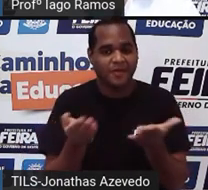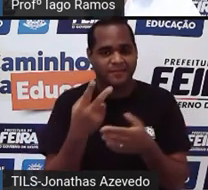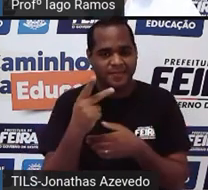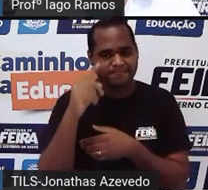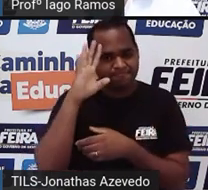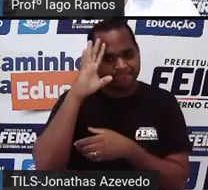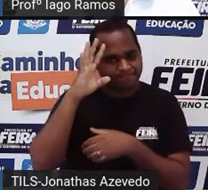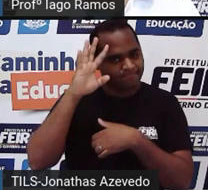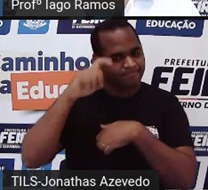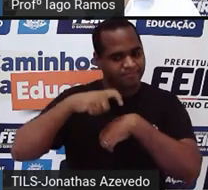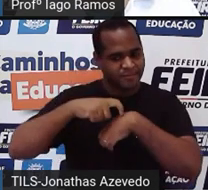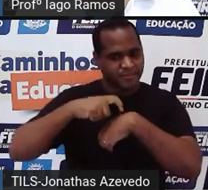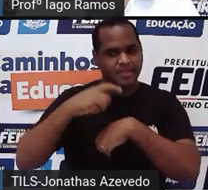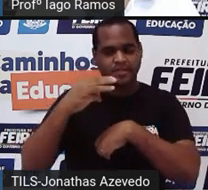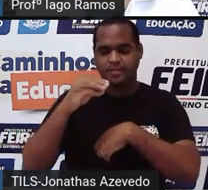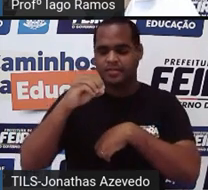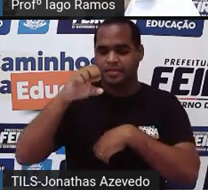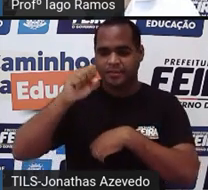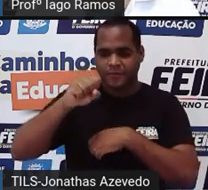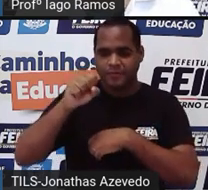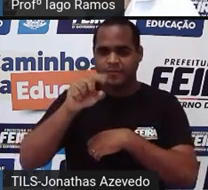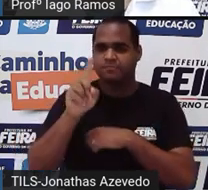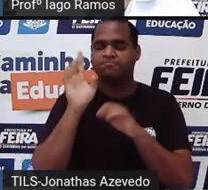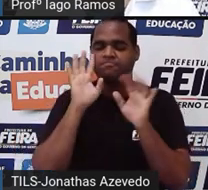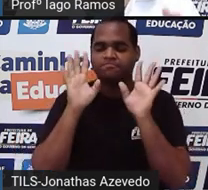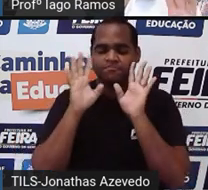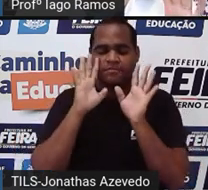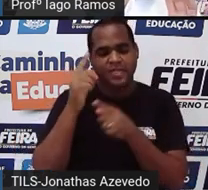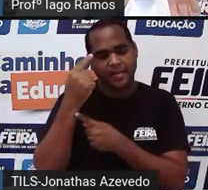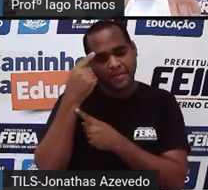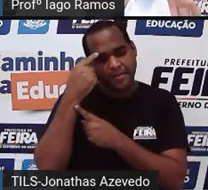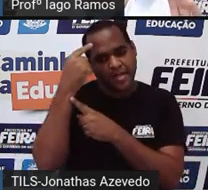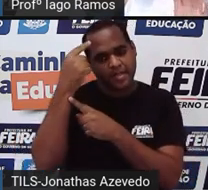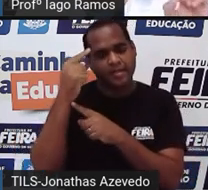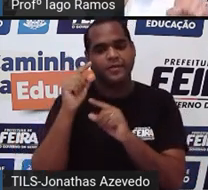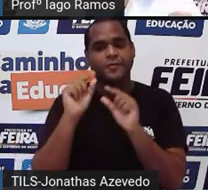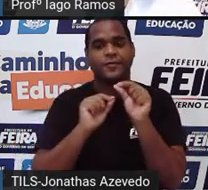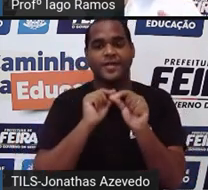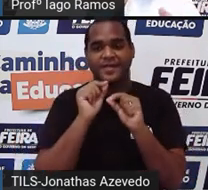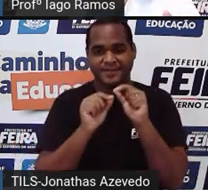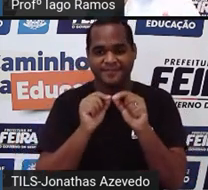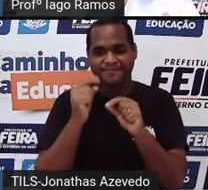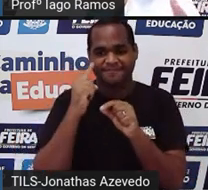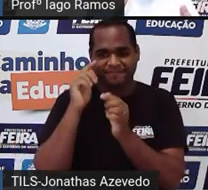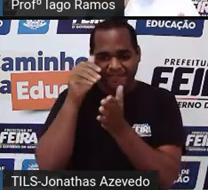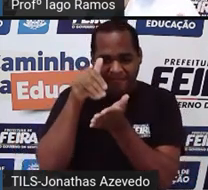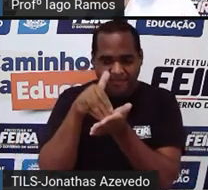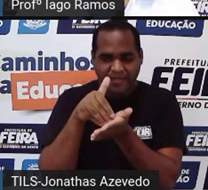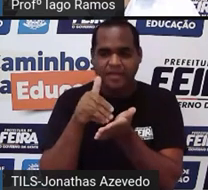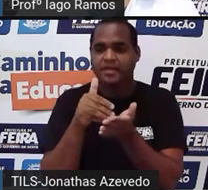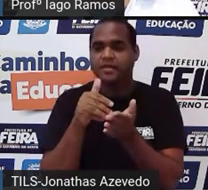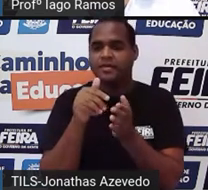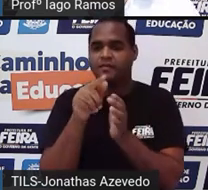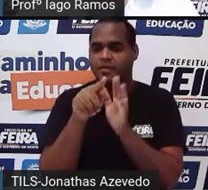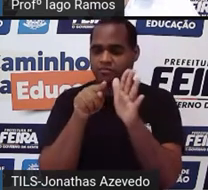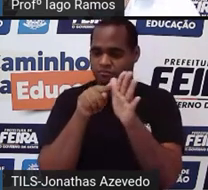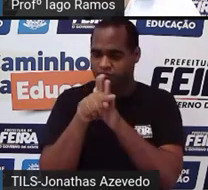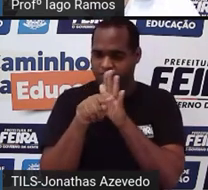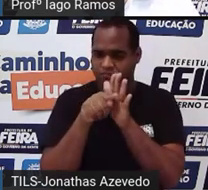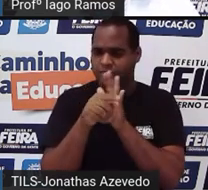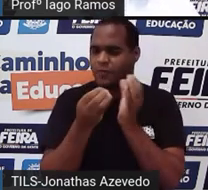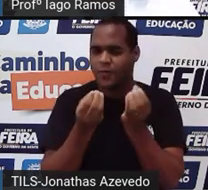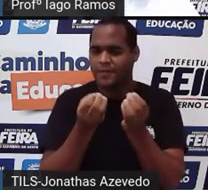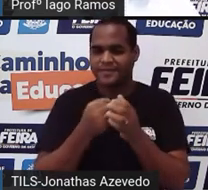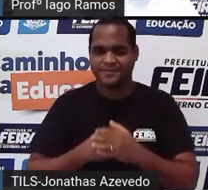tempinho de 30 segundos, só para ver se você tem uma ideazinha lá no fundo de como é que a gente pode fazer isso.